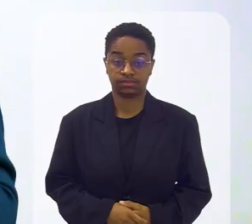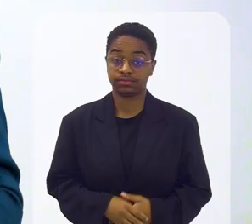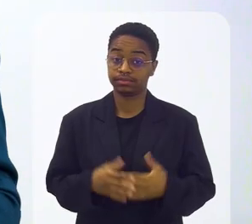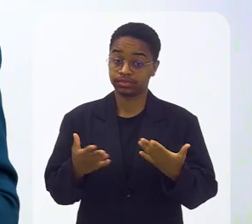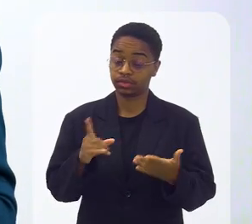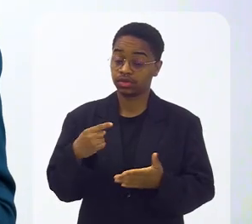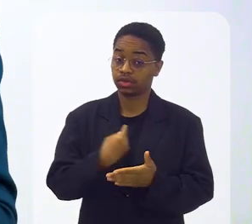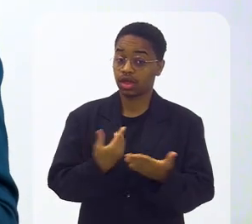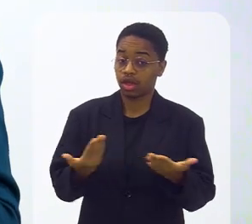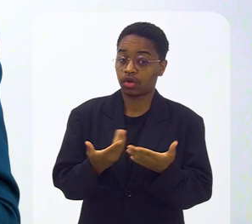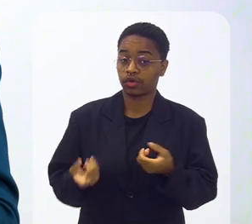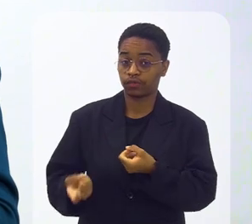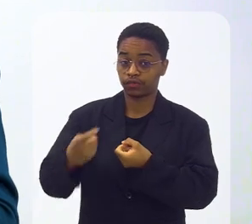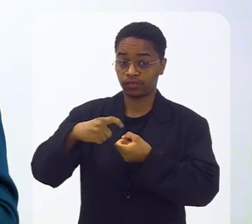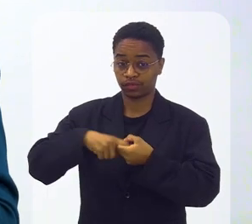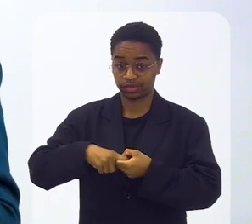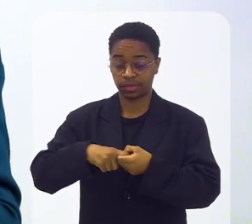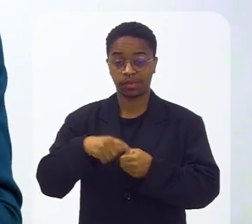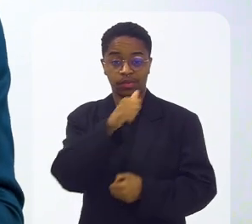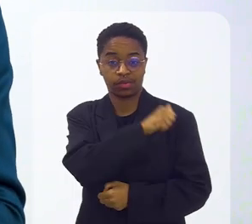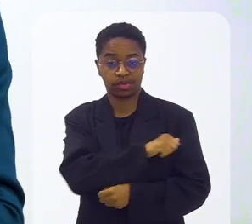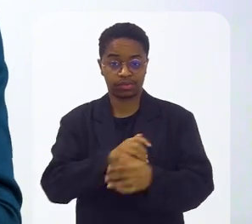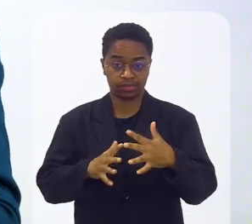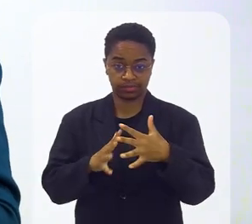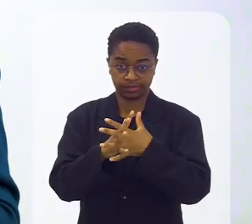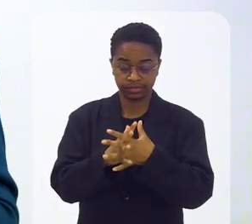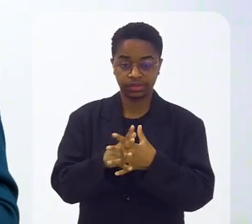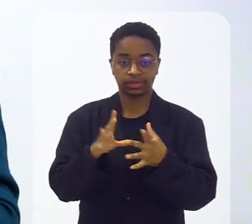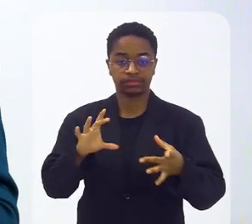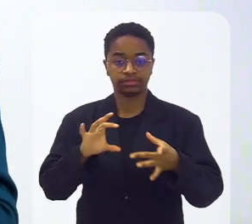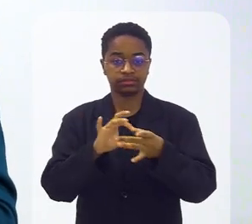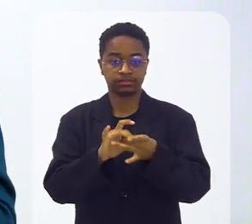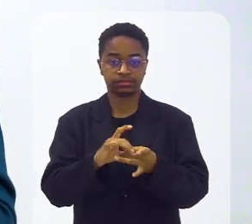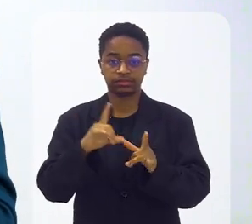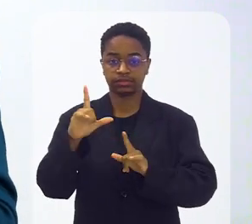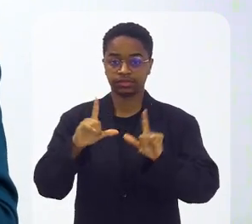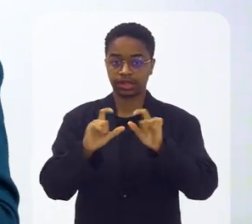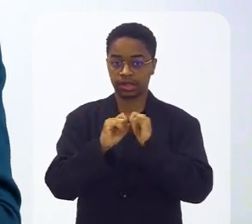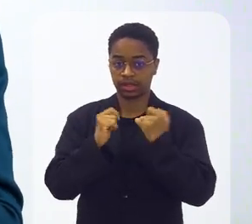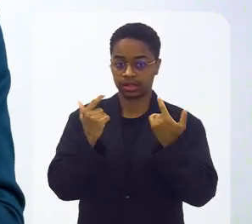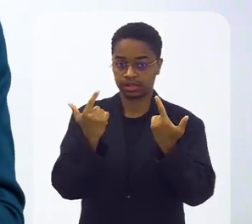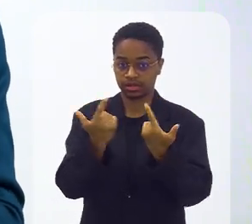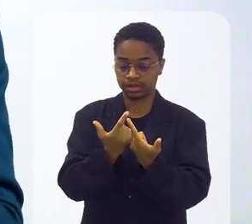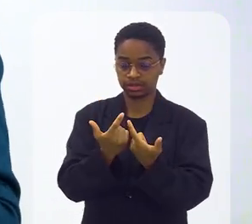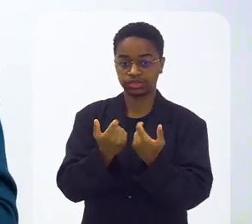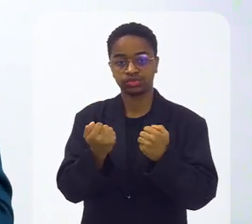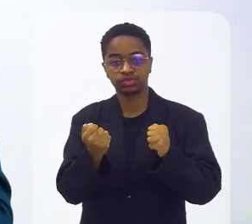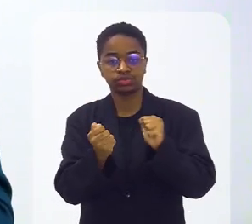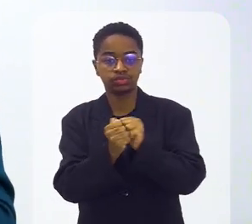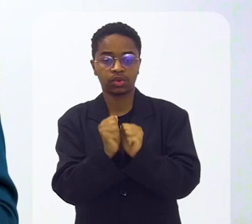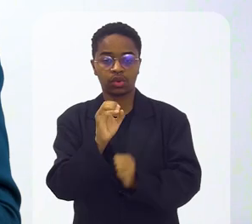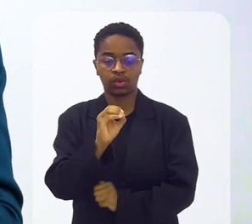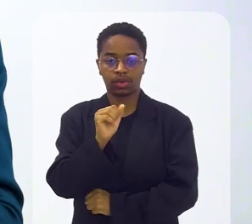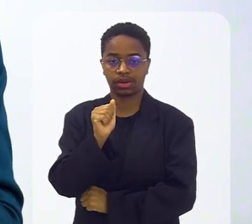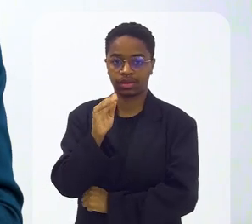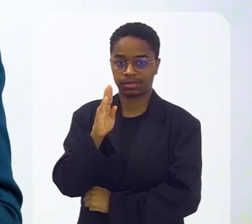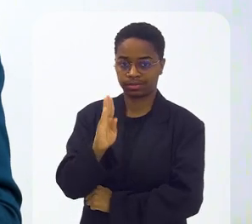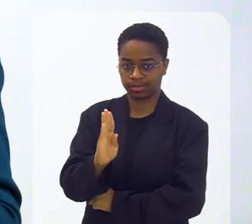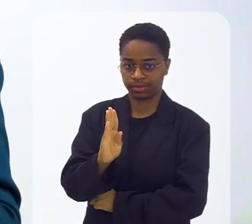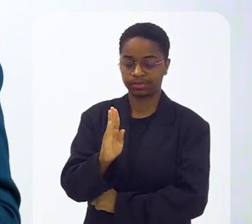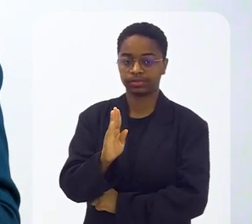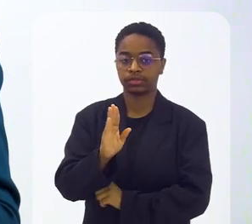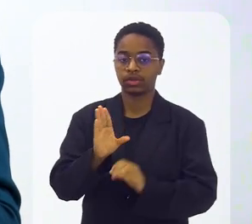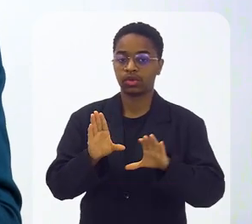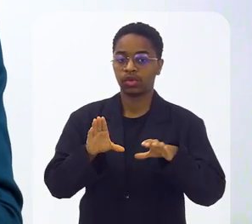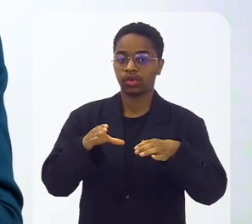Bom, nós voltamos aqui com o nosso programa Rio Sem Fronteiras, uma parceria da Alerj, TV Alerj, com a Ordem dos Advogados do